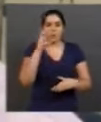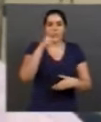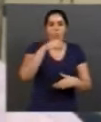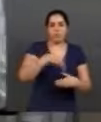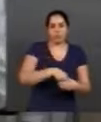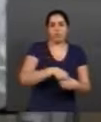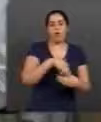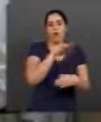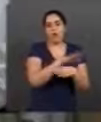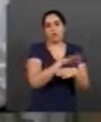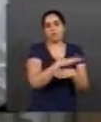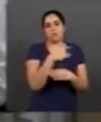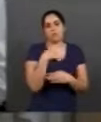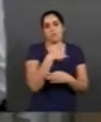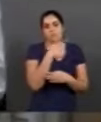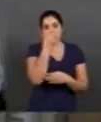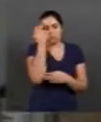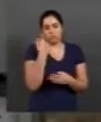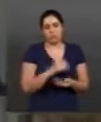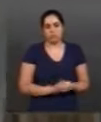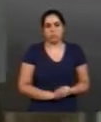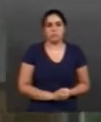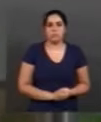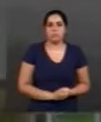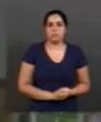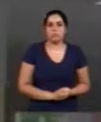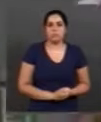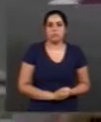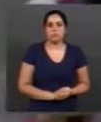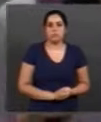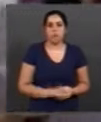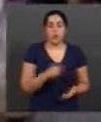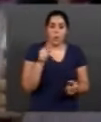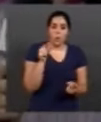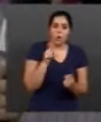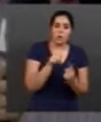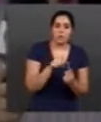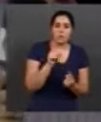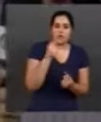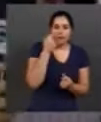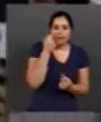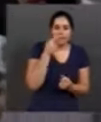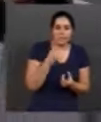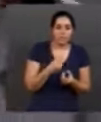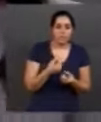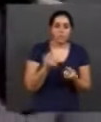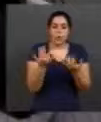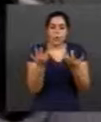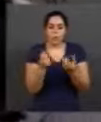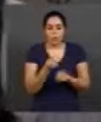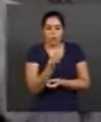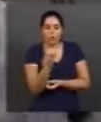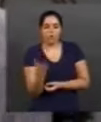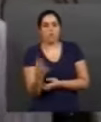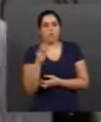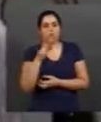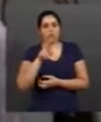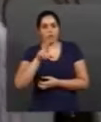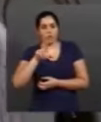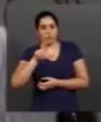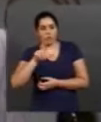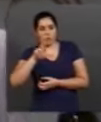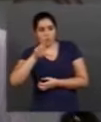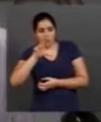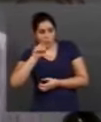saúde. O próximo objetivo dos pesquisadores é realizar o monitoramento da quantidade de flúor na água de outras cidades do